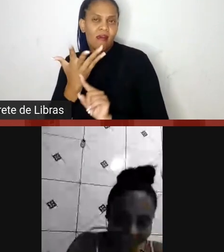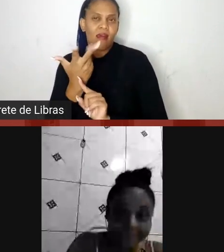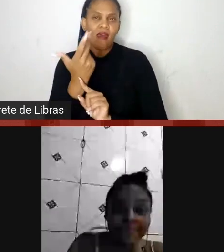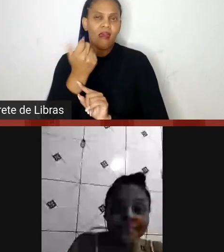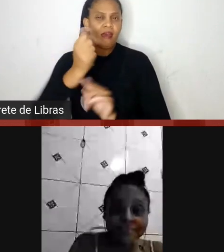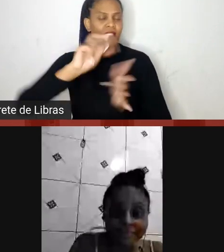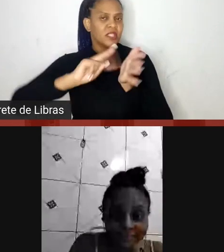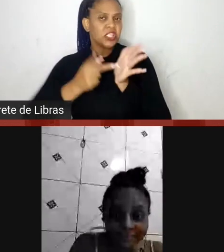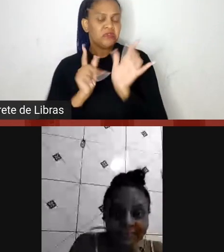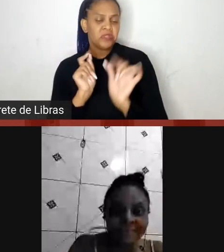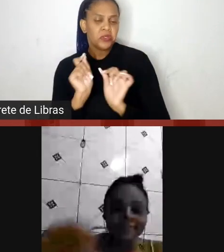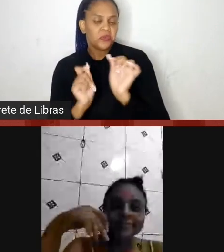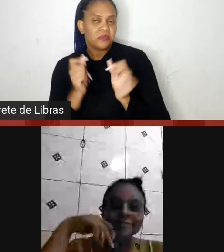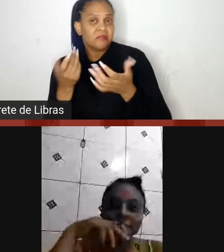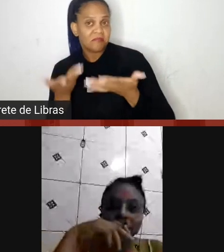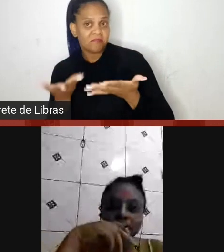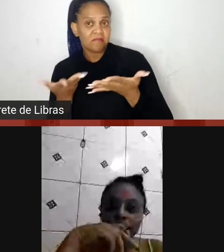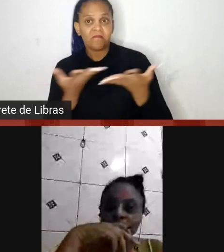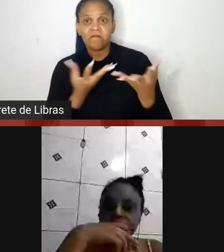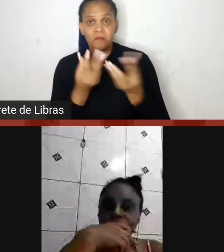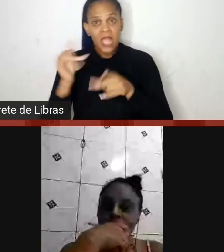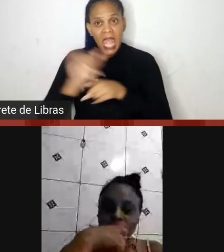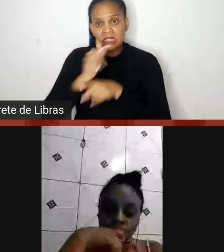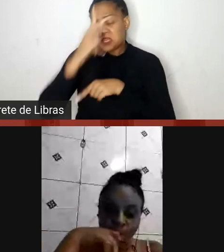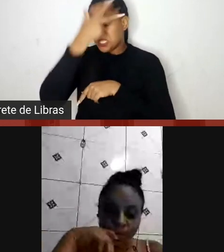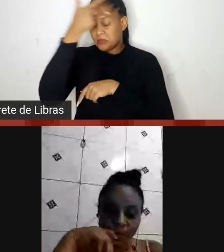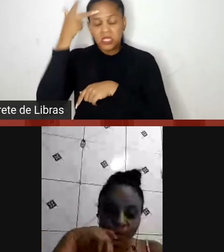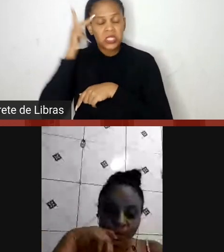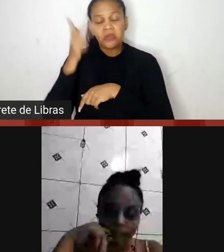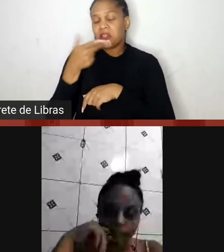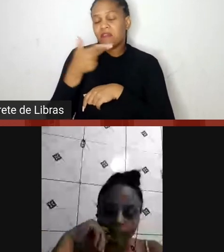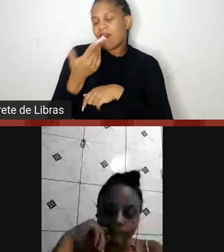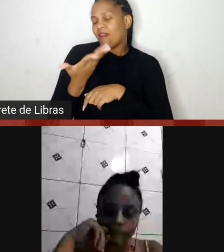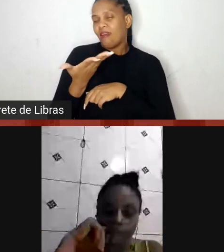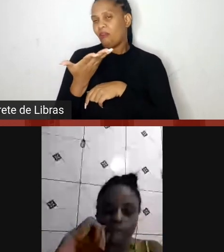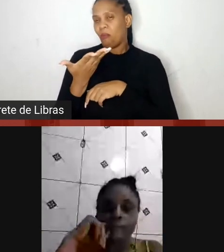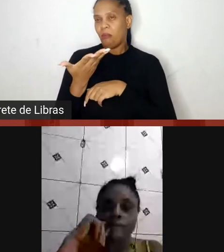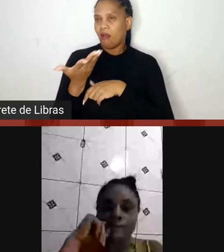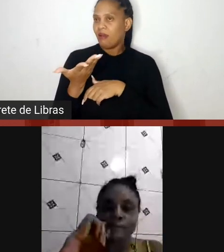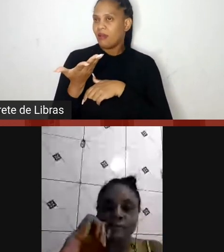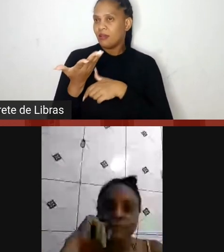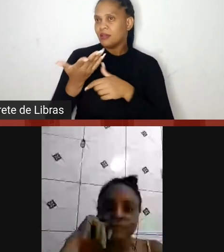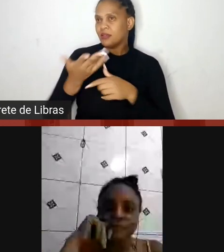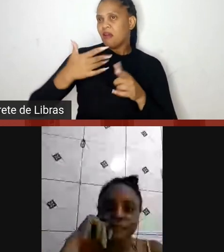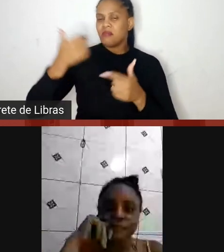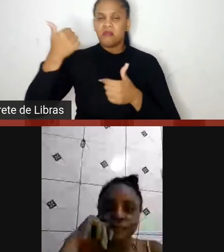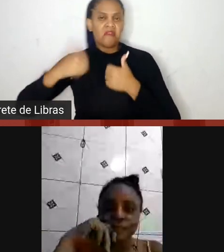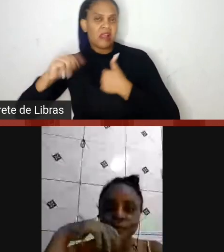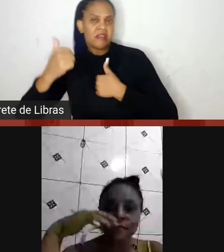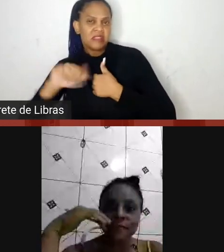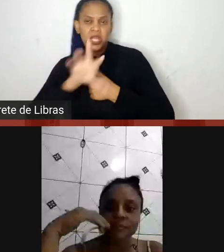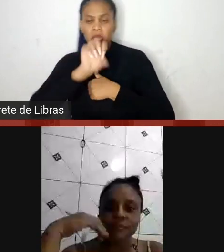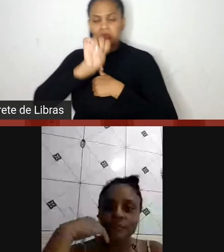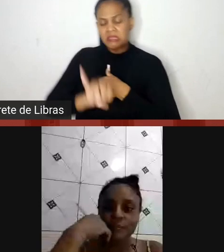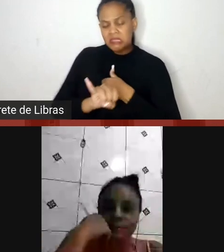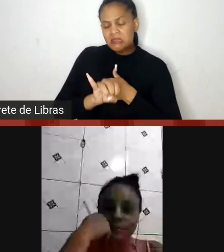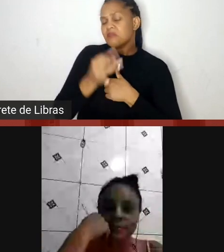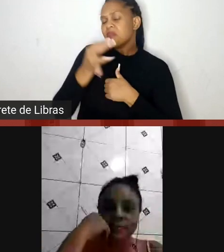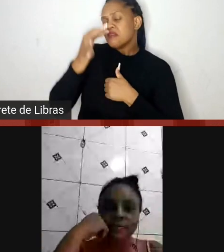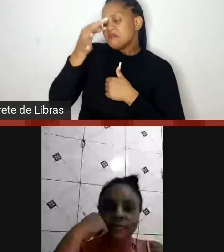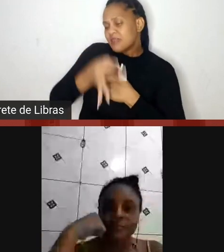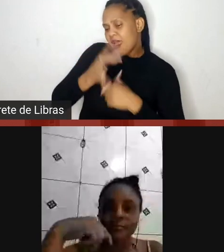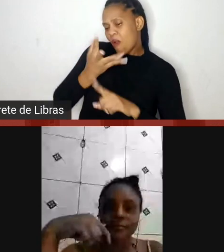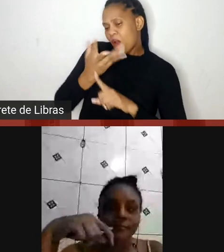hoje, assim, muitas vezes as pessoas colocam uma avaliação que isso é arte, isso não é, o que é